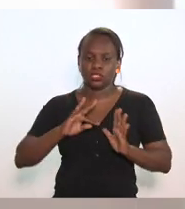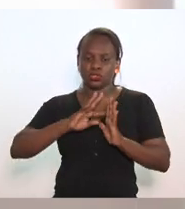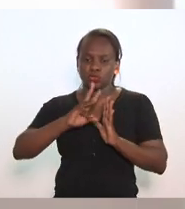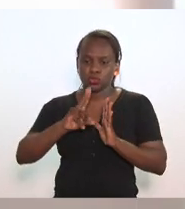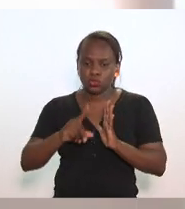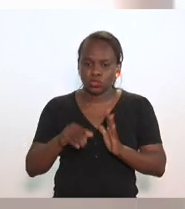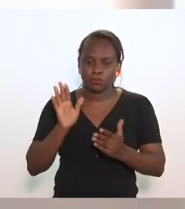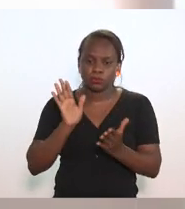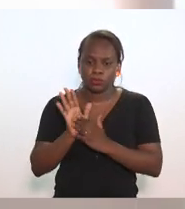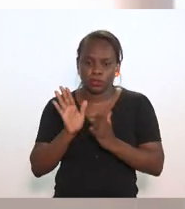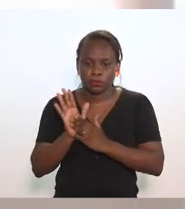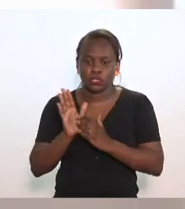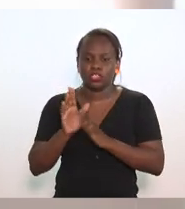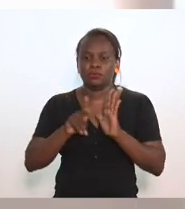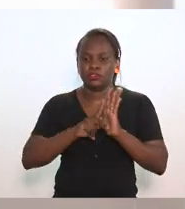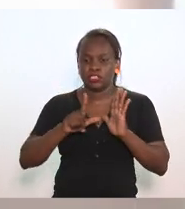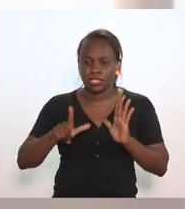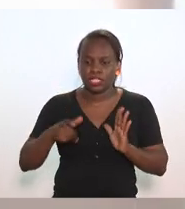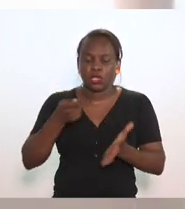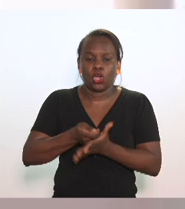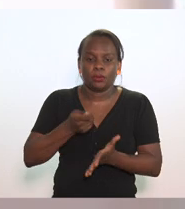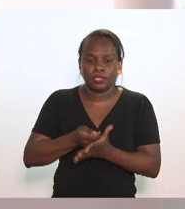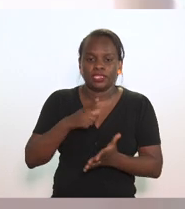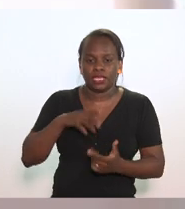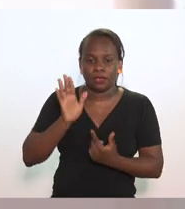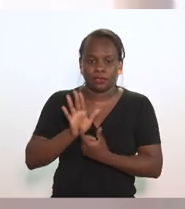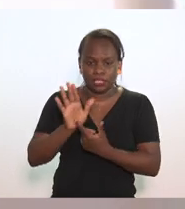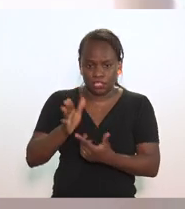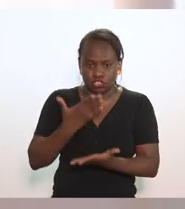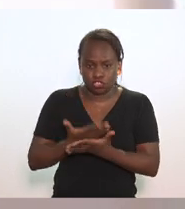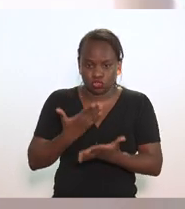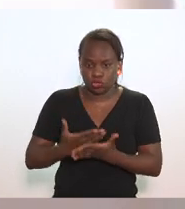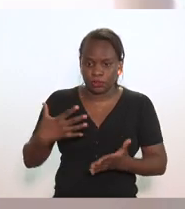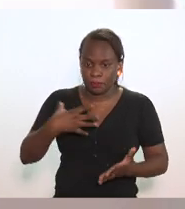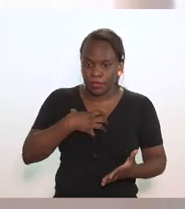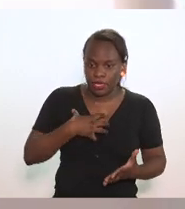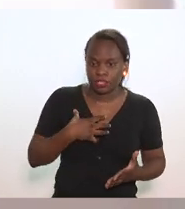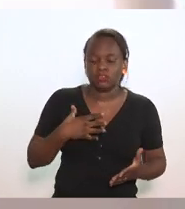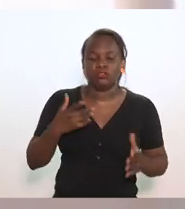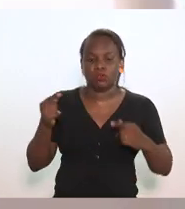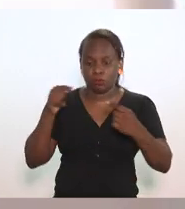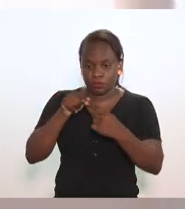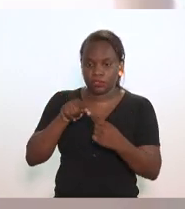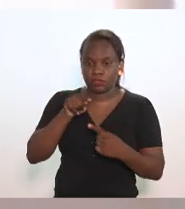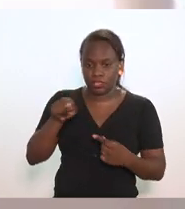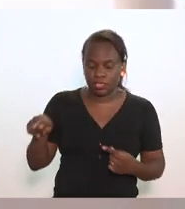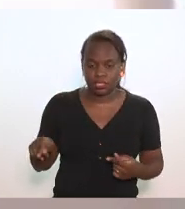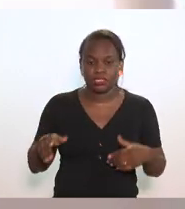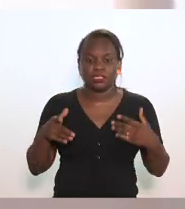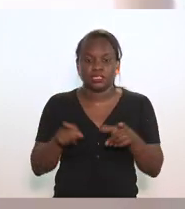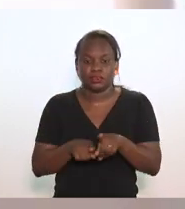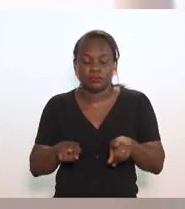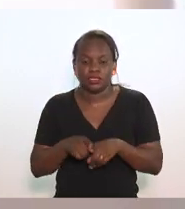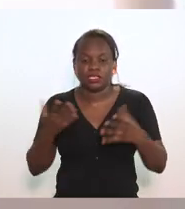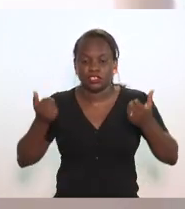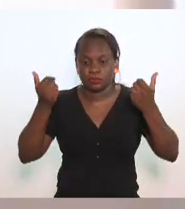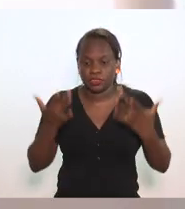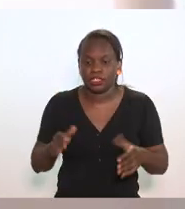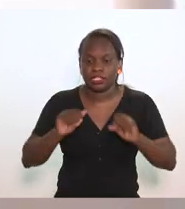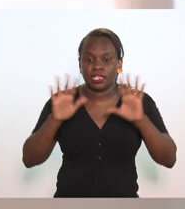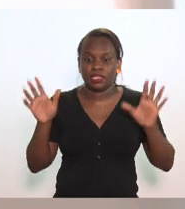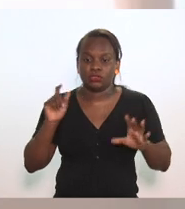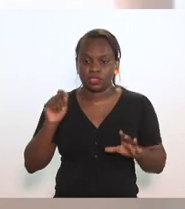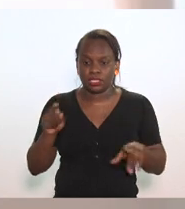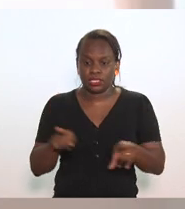proponente de um projeto de lei tenha obrigação de apresentar o estudo de impacto a ele relacionado. E gostaríamos de deixar claro aqui